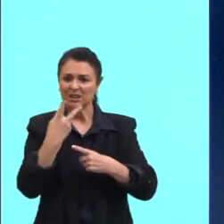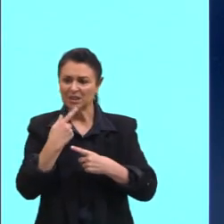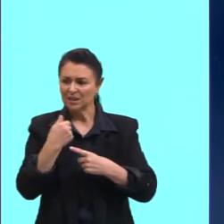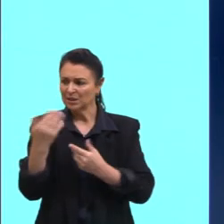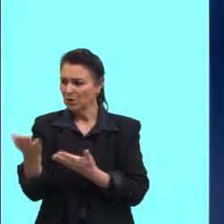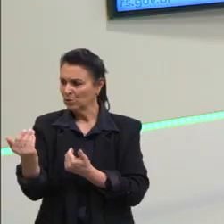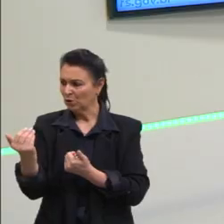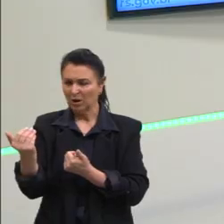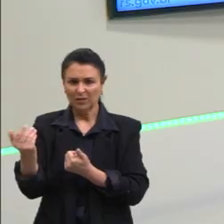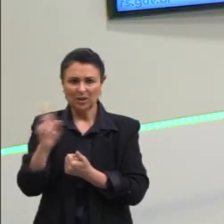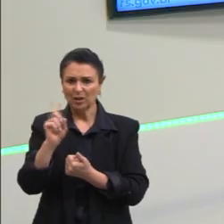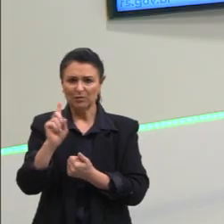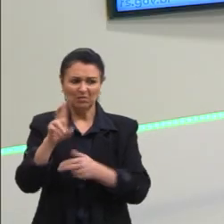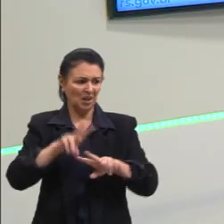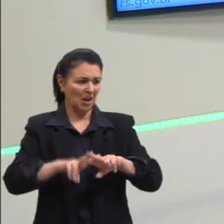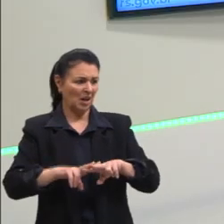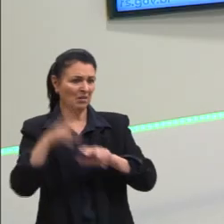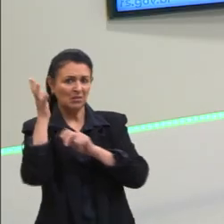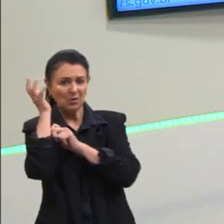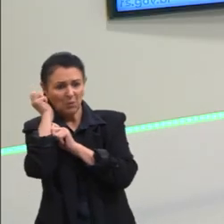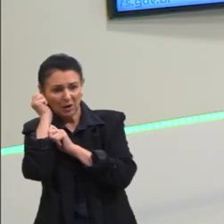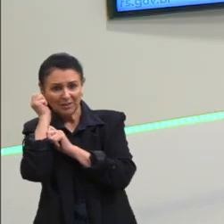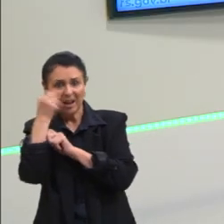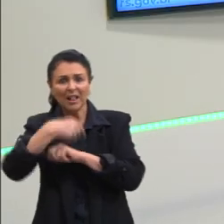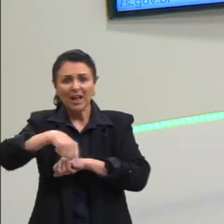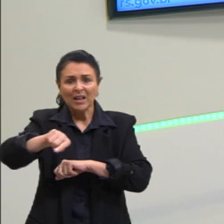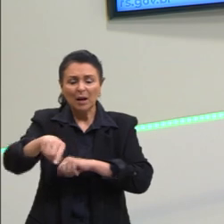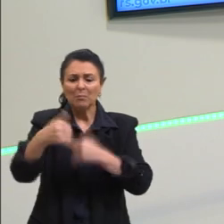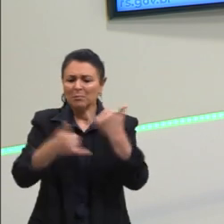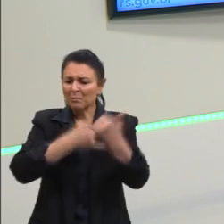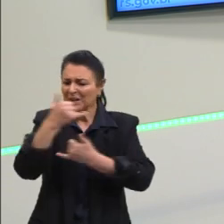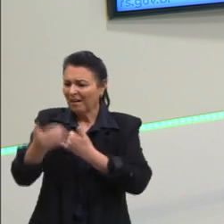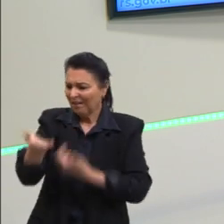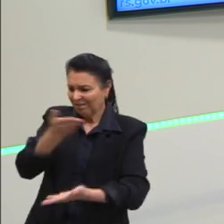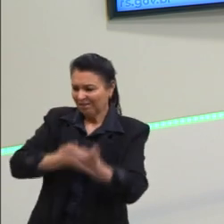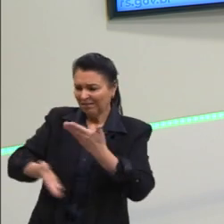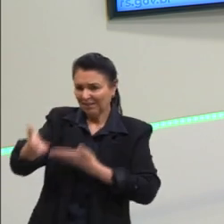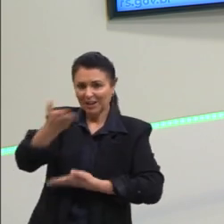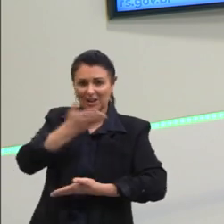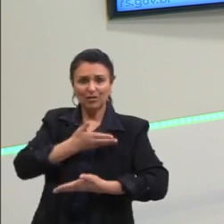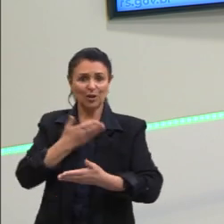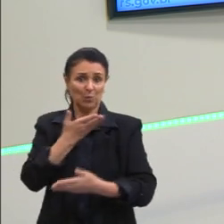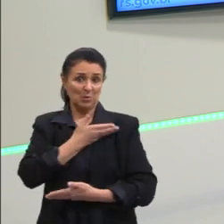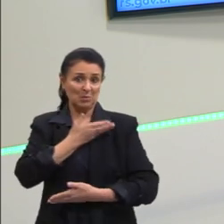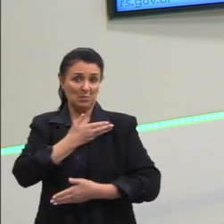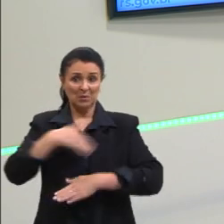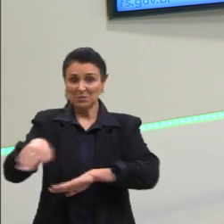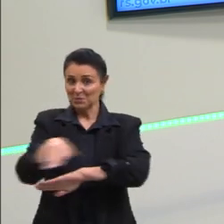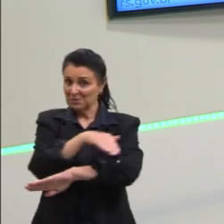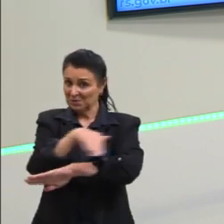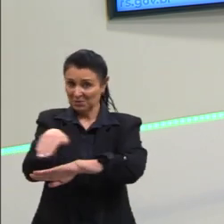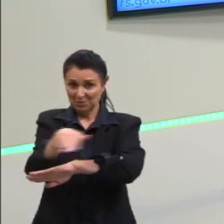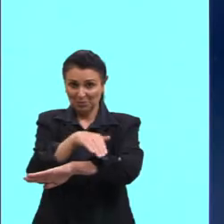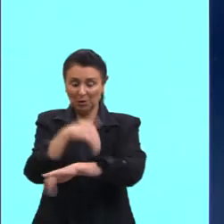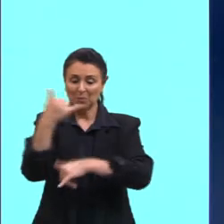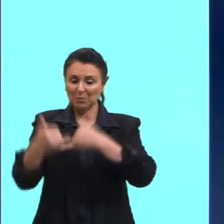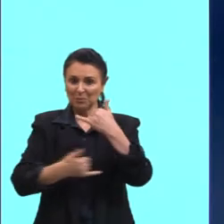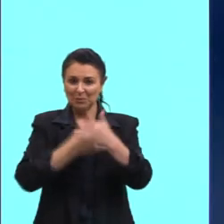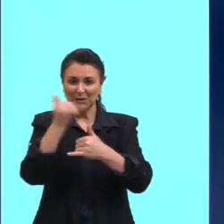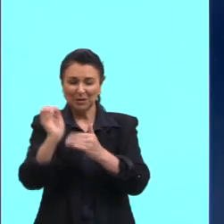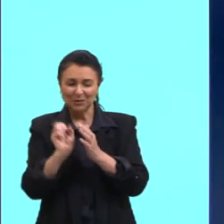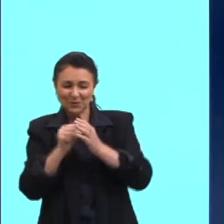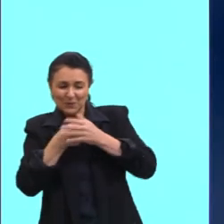Em outros tempos, essa criança e o adolescente estariam na rua, interagindo com os colegas, com os amigos na rua, brincando de esconde